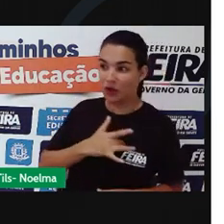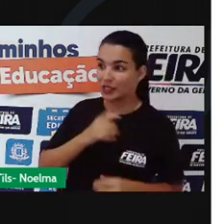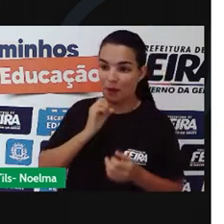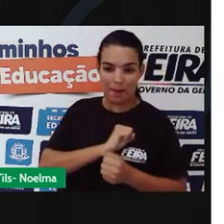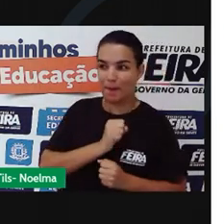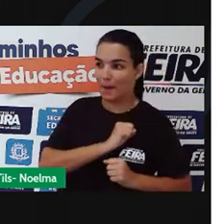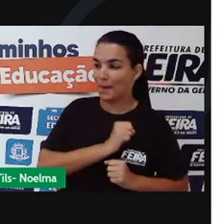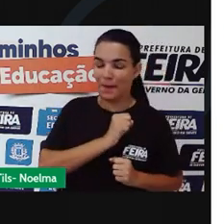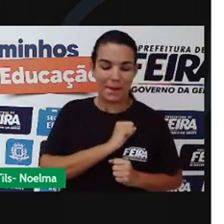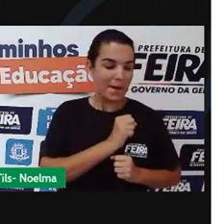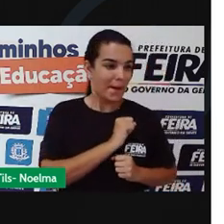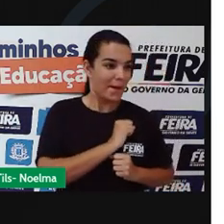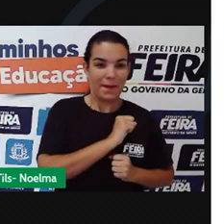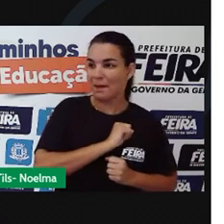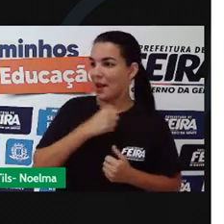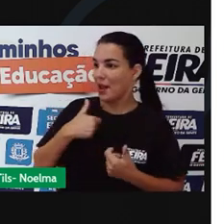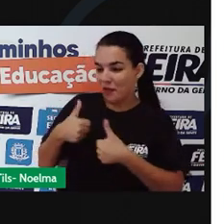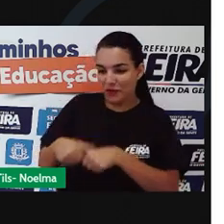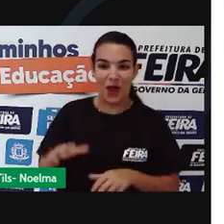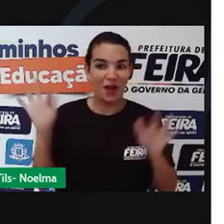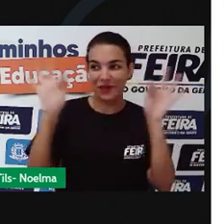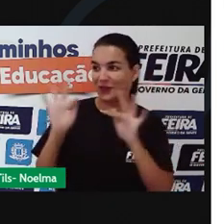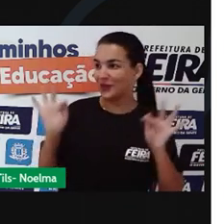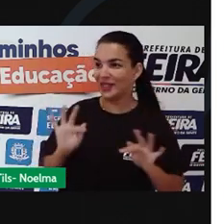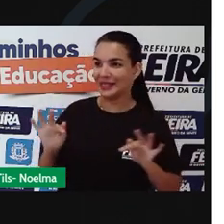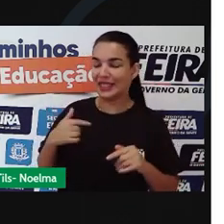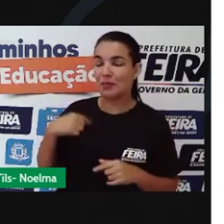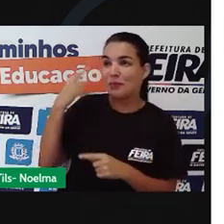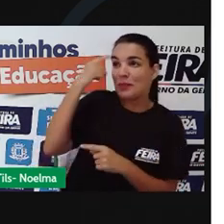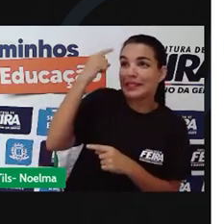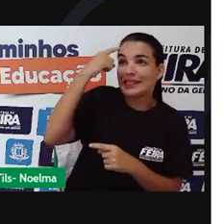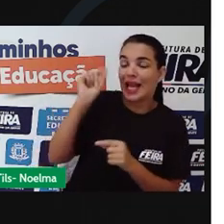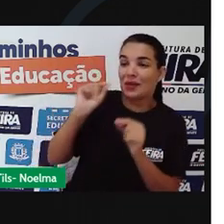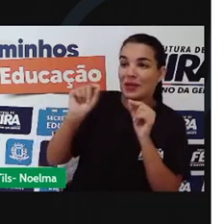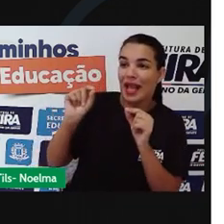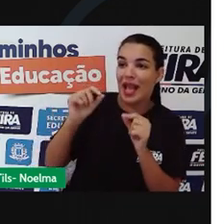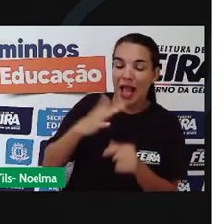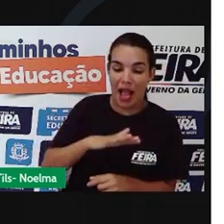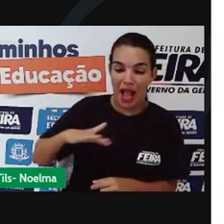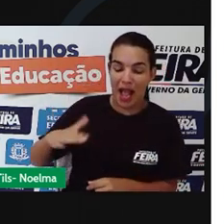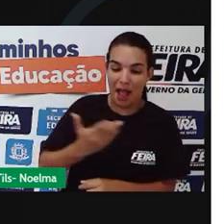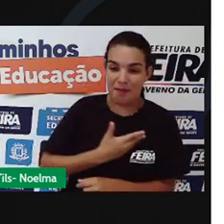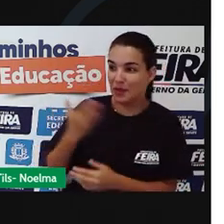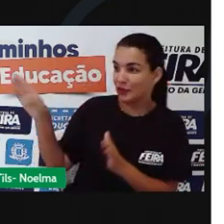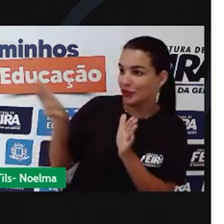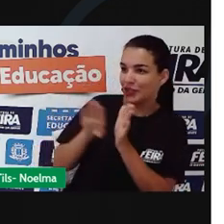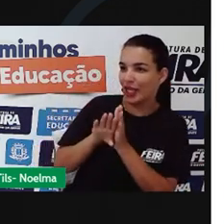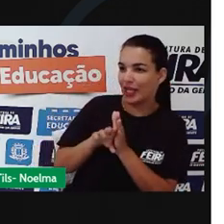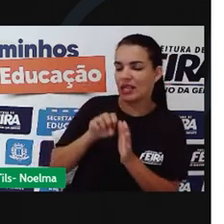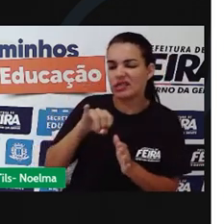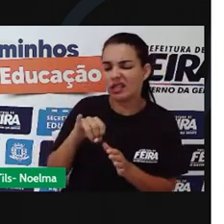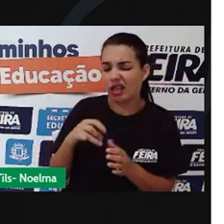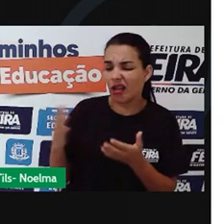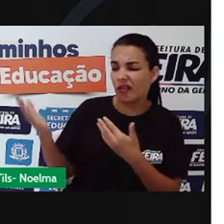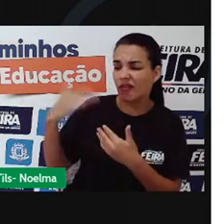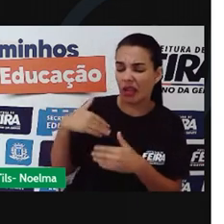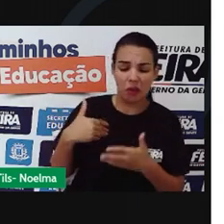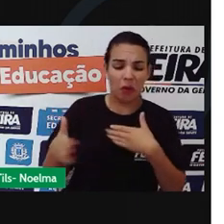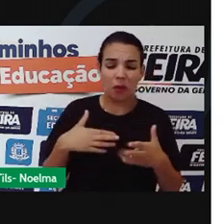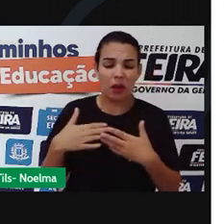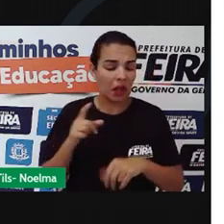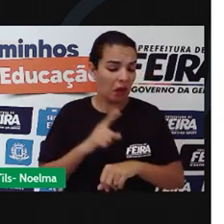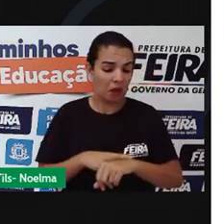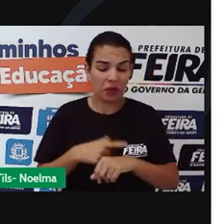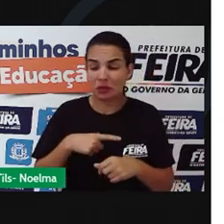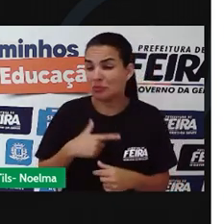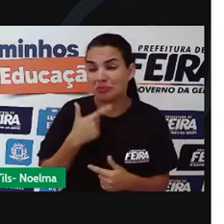começa a palpitar. Eu já começo a ficar feliz só de pensar que você vai chegar. Se você vem a qualquer hora, daí